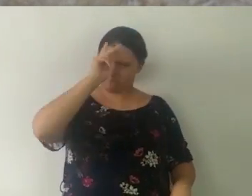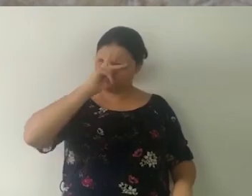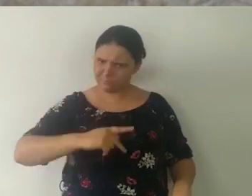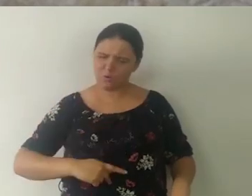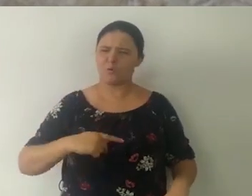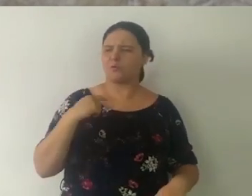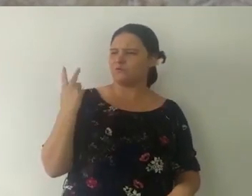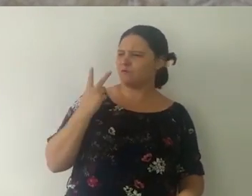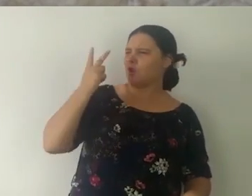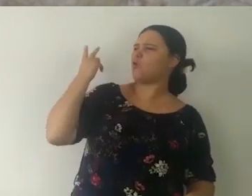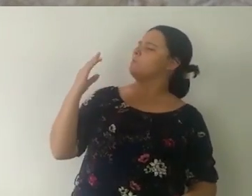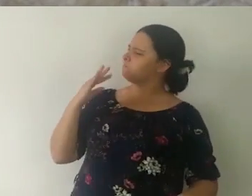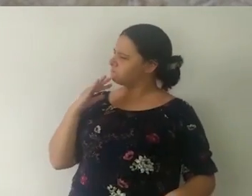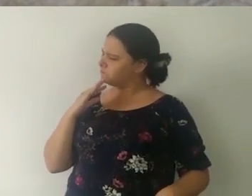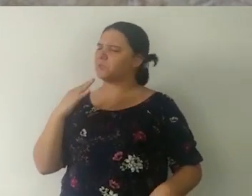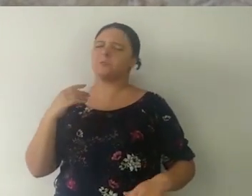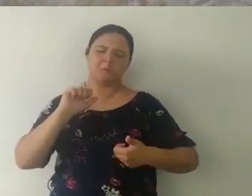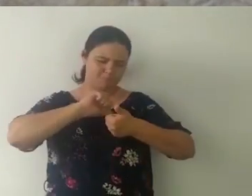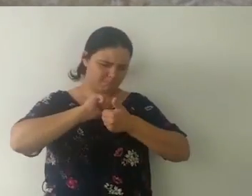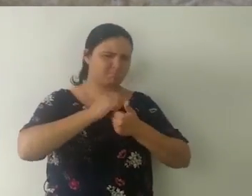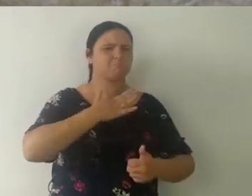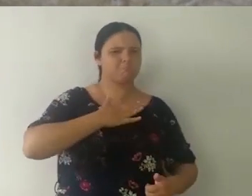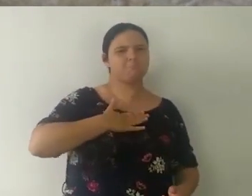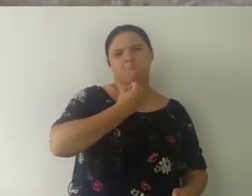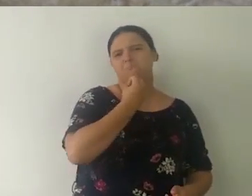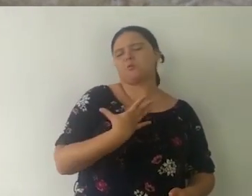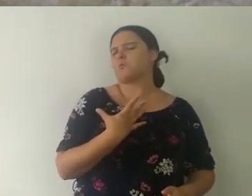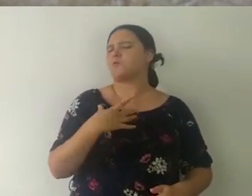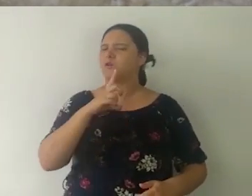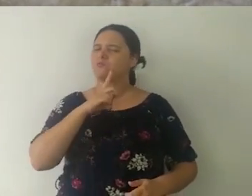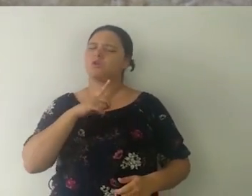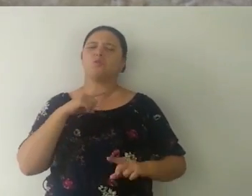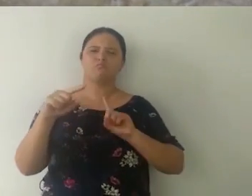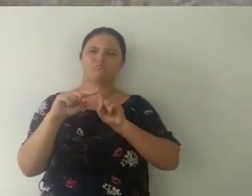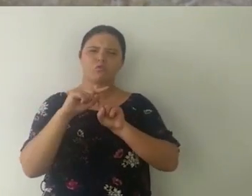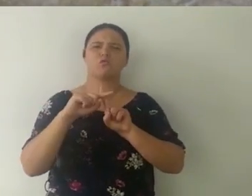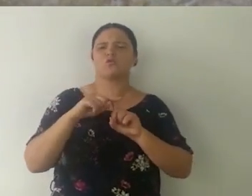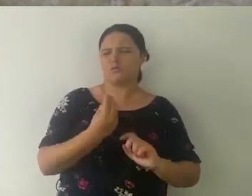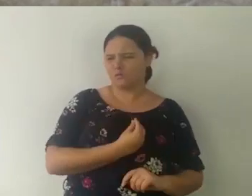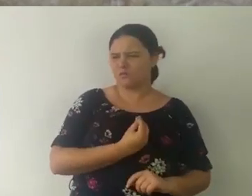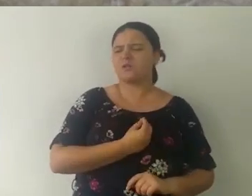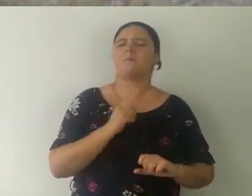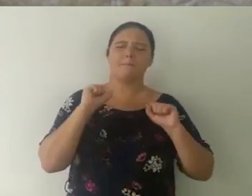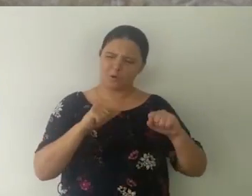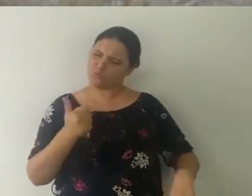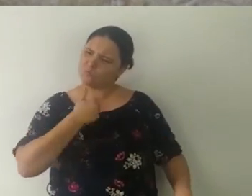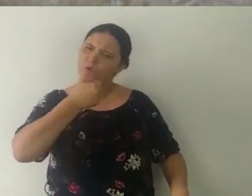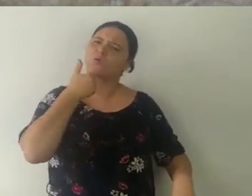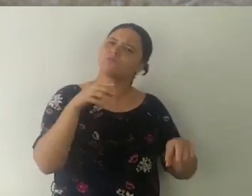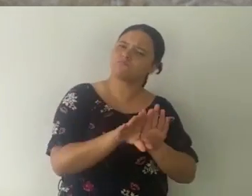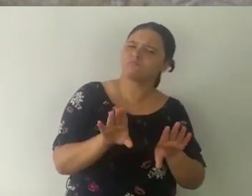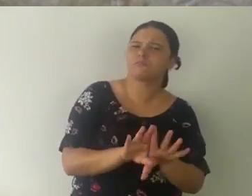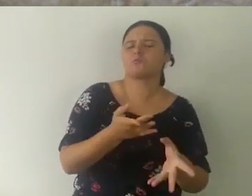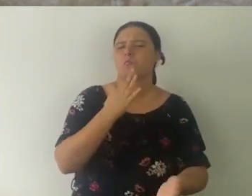relacionamento. Reconhecendo o seu valor, a sua importância e as suas qualidades. Reconheça os seus pontos fortes, o que você pode